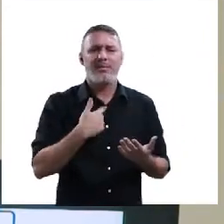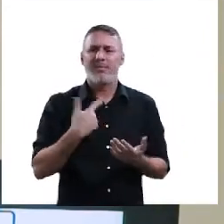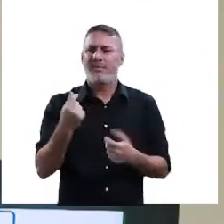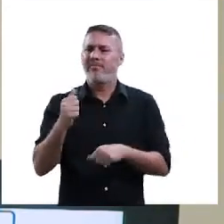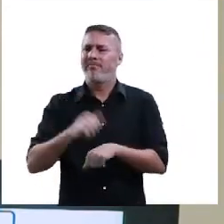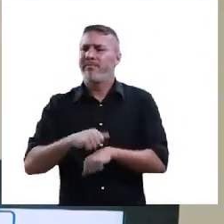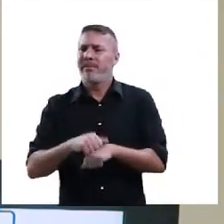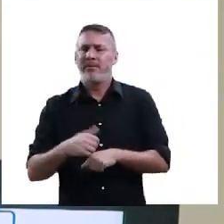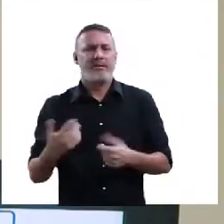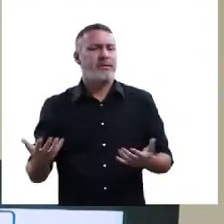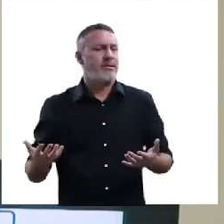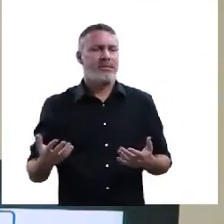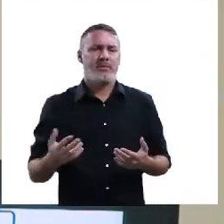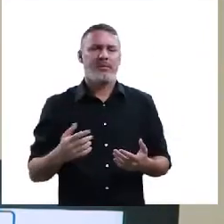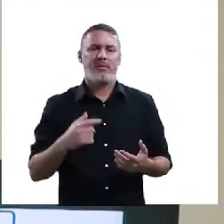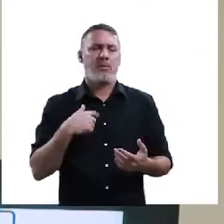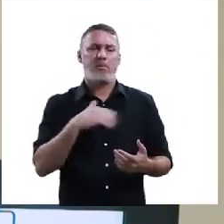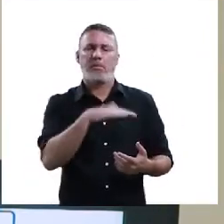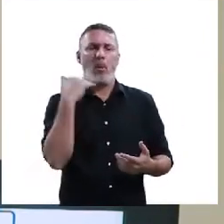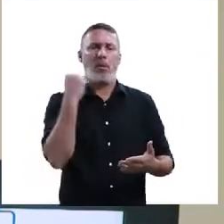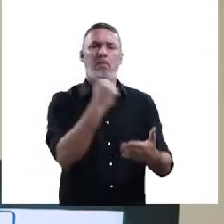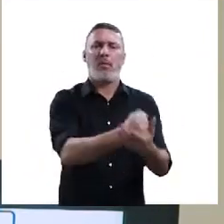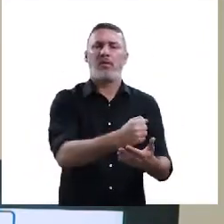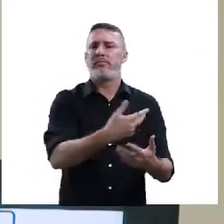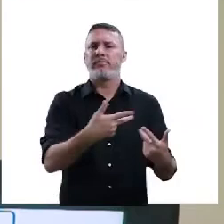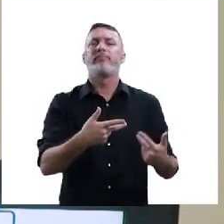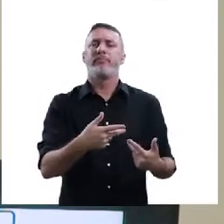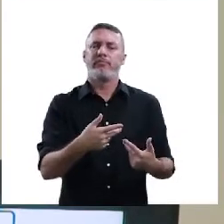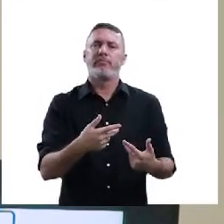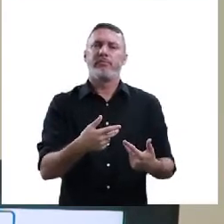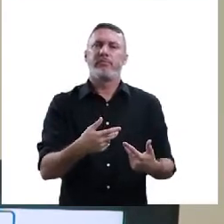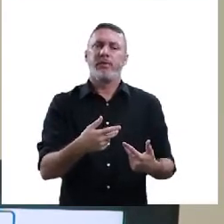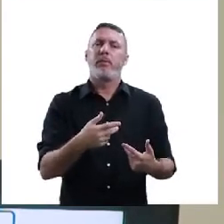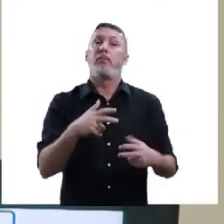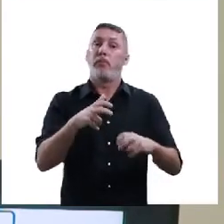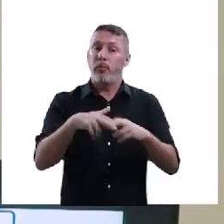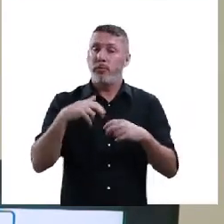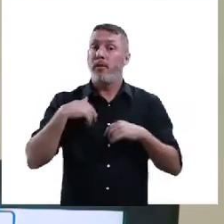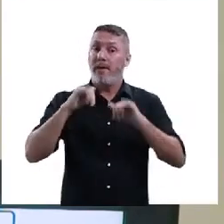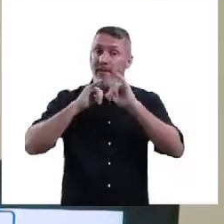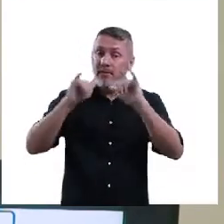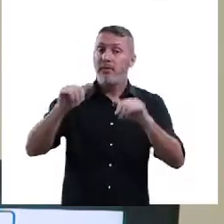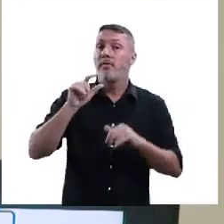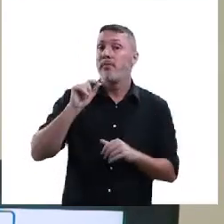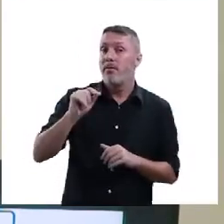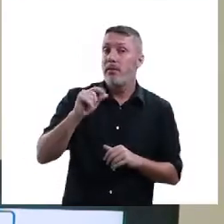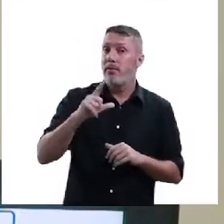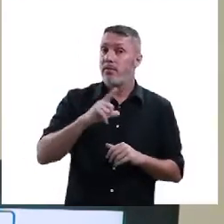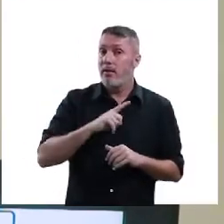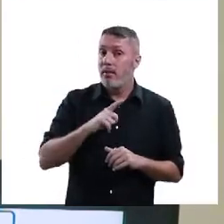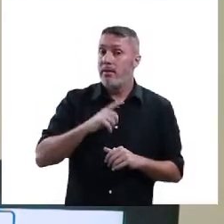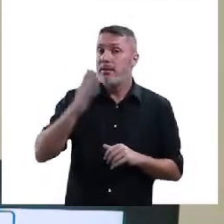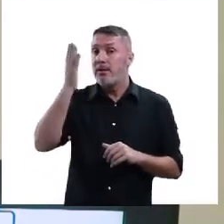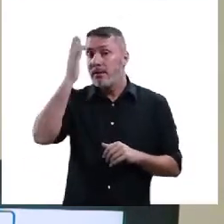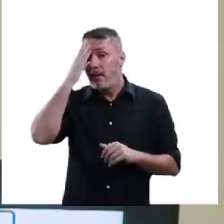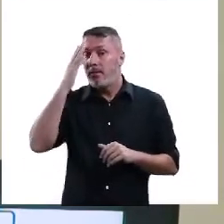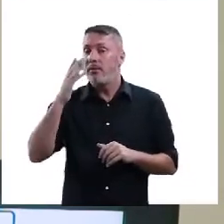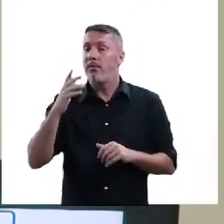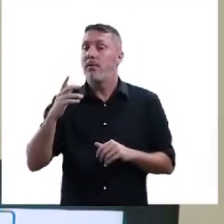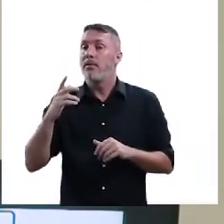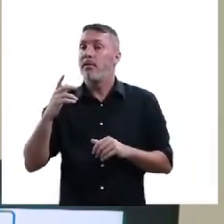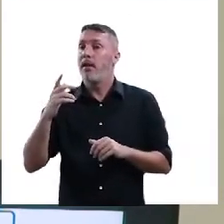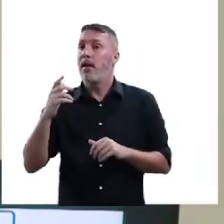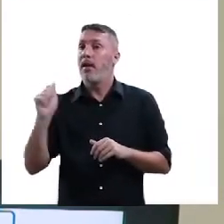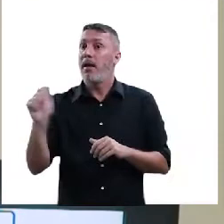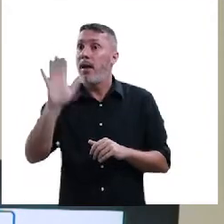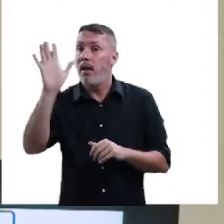veterinário, ela vai para o sacrifício. Beleza? Então, por isso que eu falei com vocês, a questão do alto valor das clínicas veterinárias e